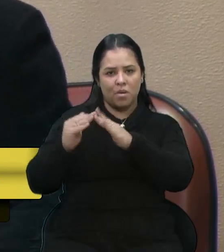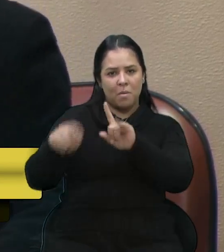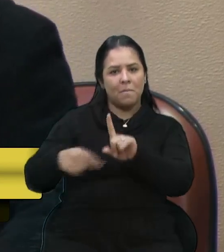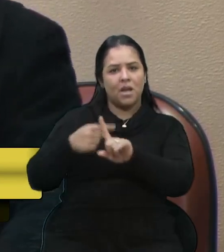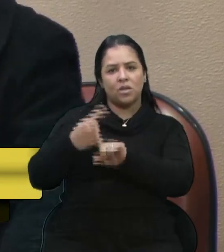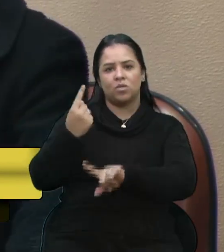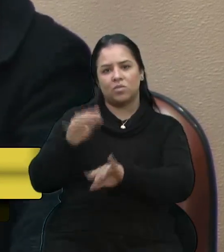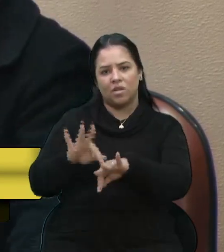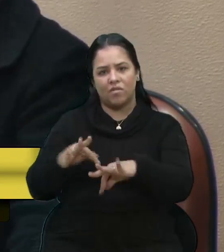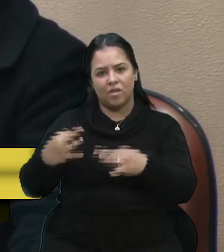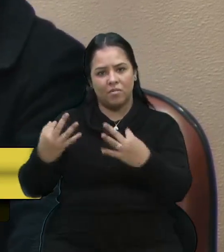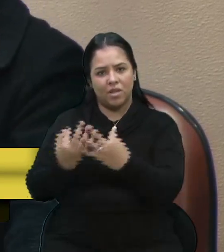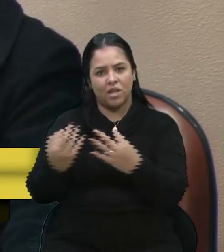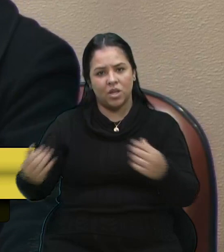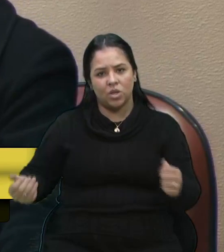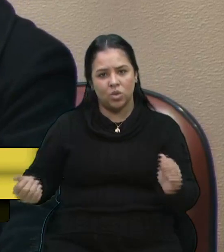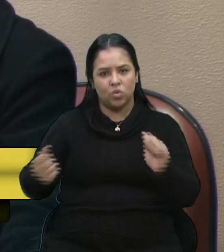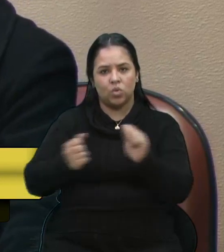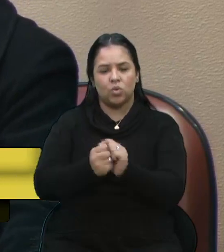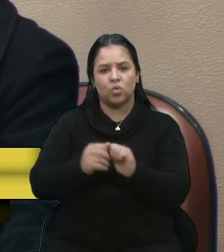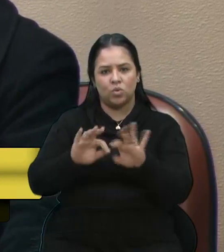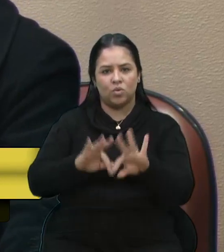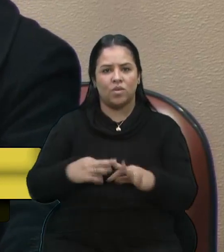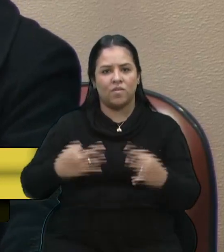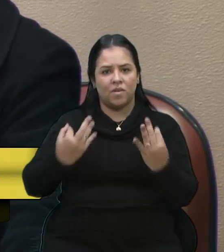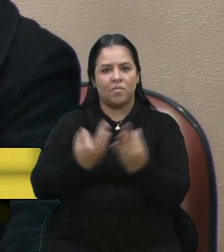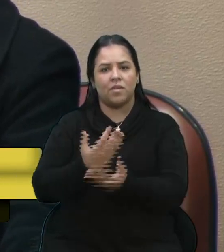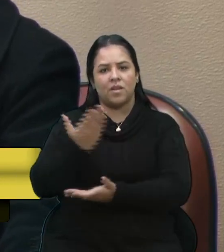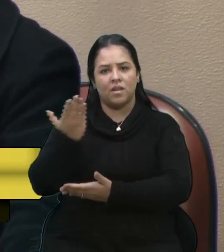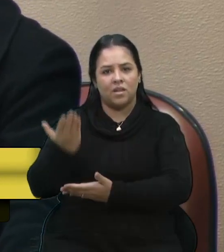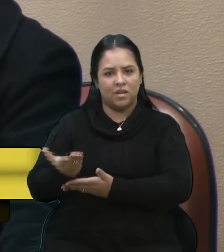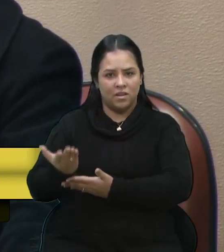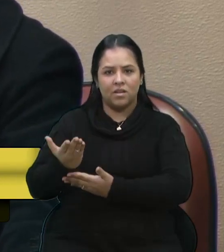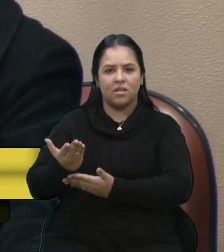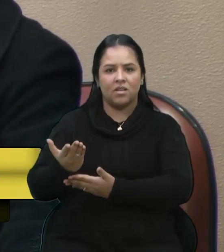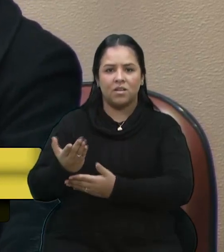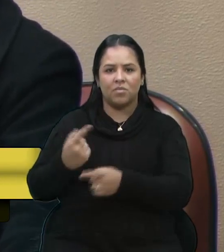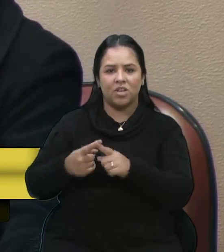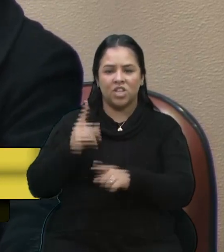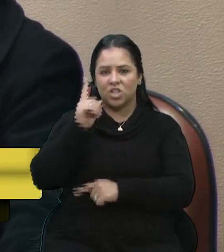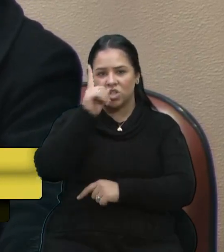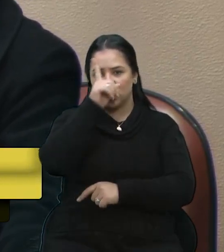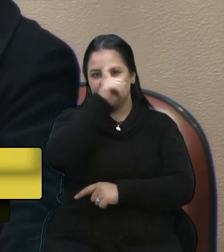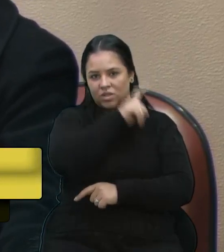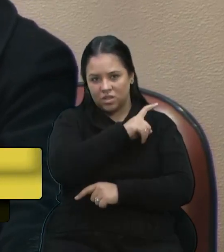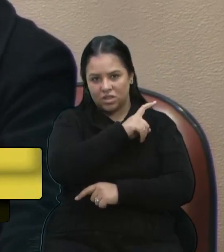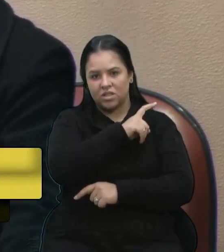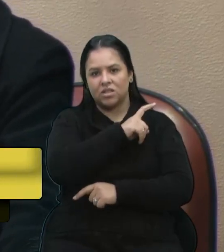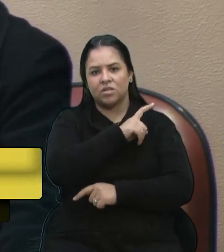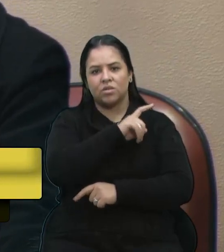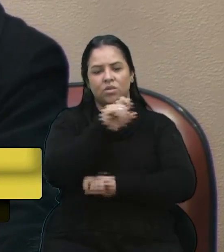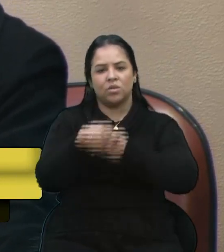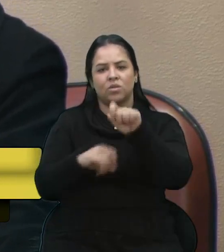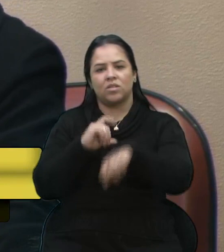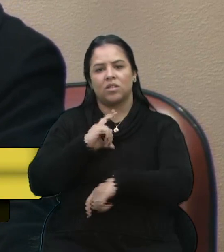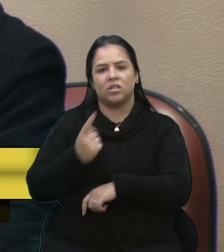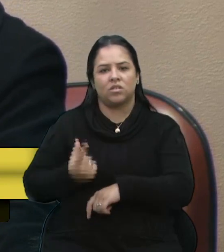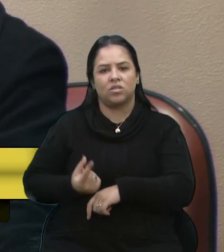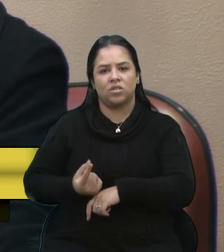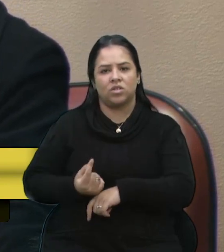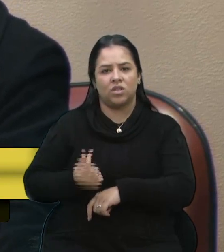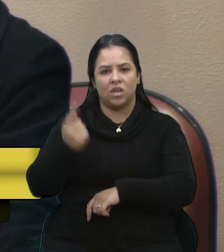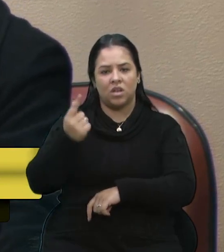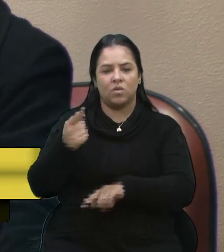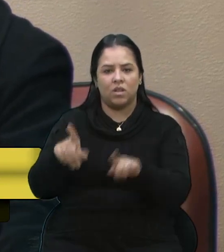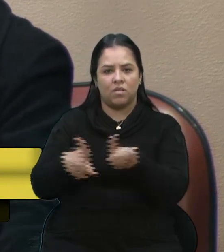estava ali, junto àquelas famílias com dificuldades econômicas de vulnerabilidade social.